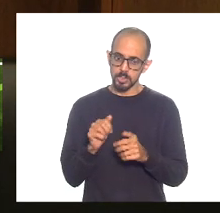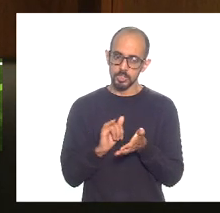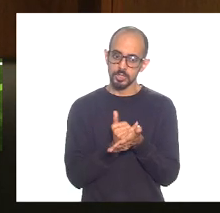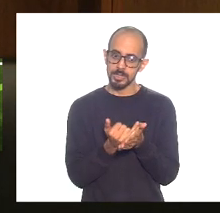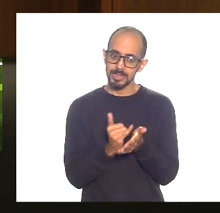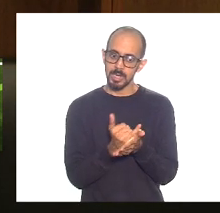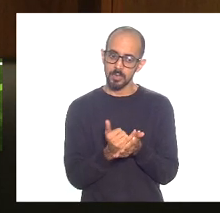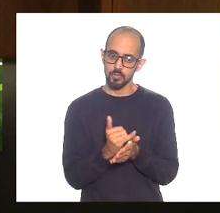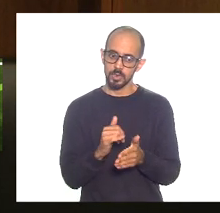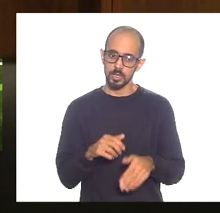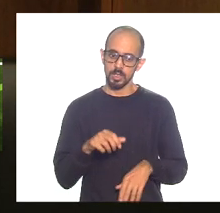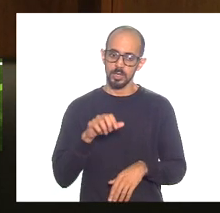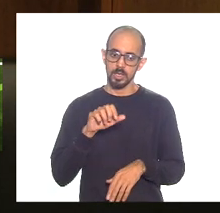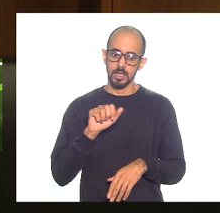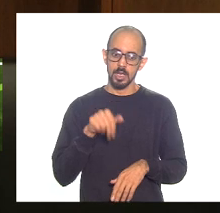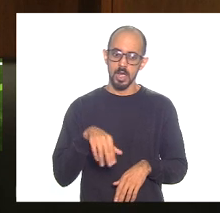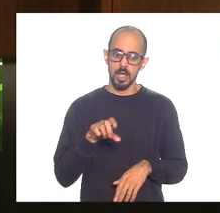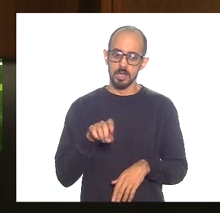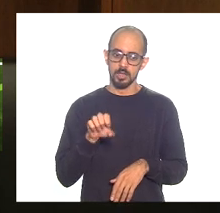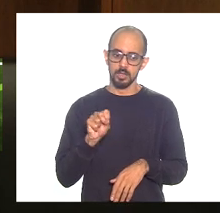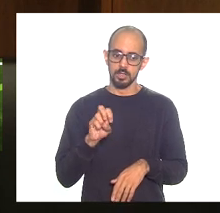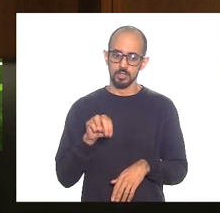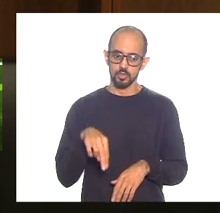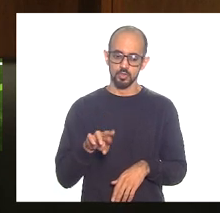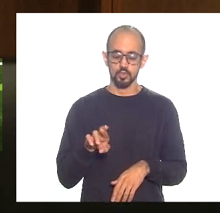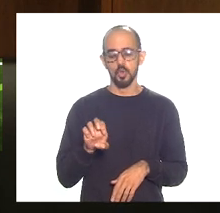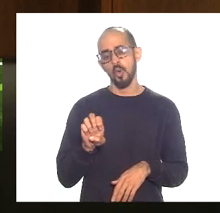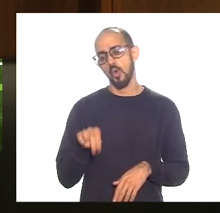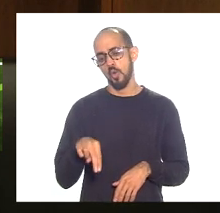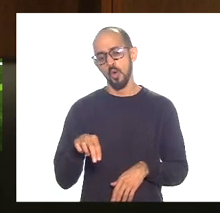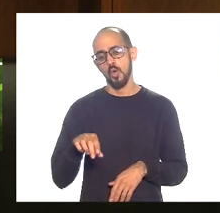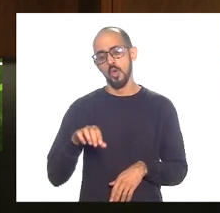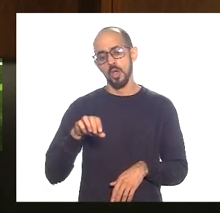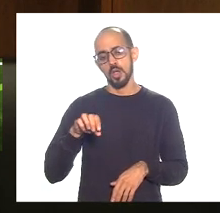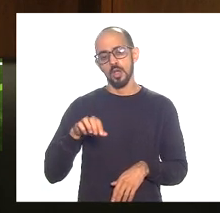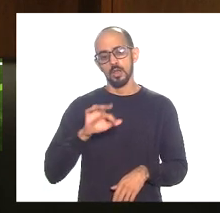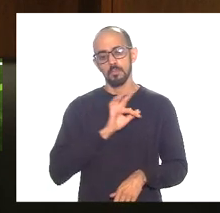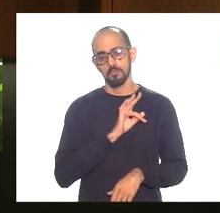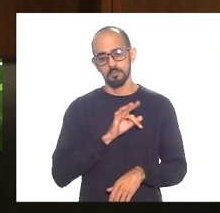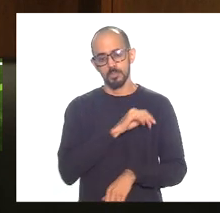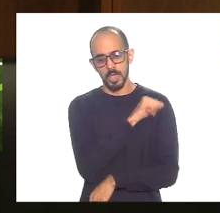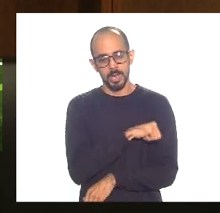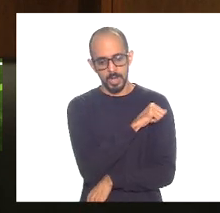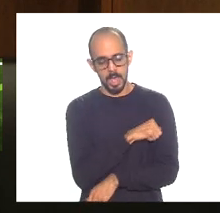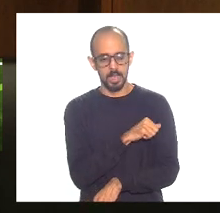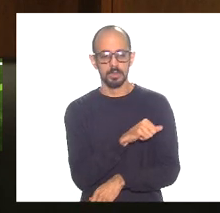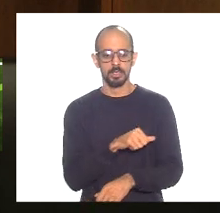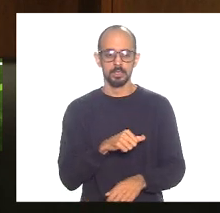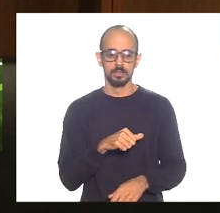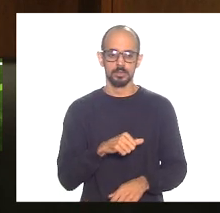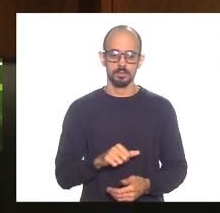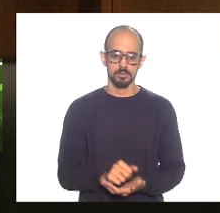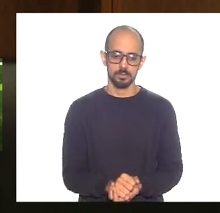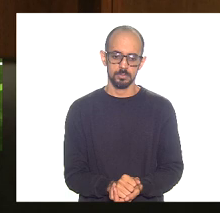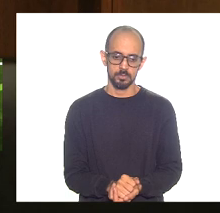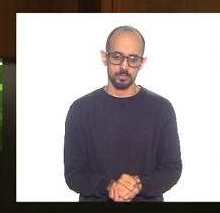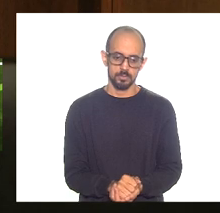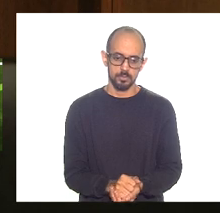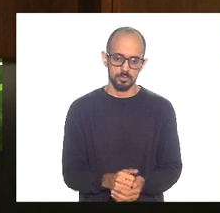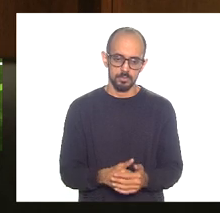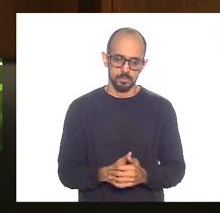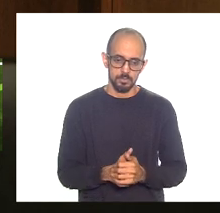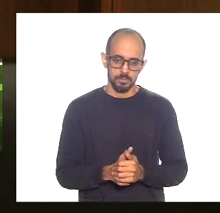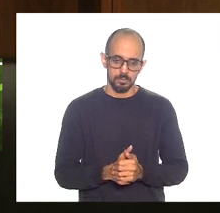deputado Anderson Moraes Helio Marque no bloco deputada Renata Marcos Vinicius e agora vossa excelência essa